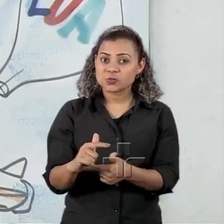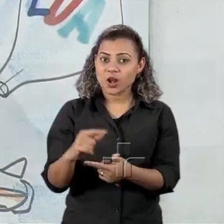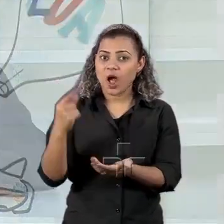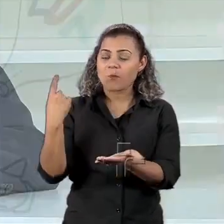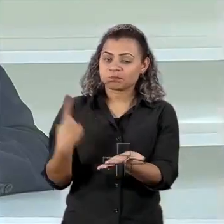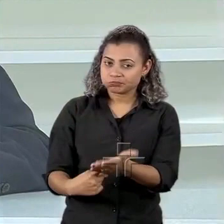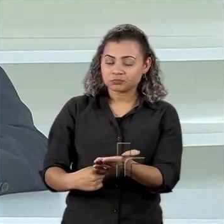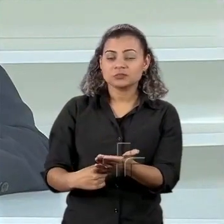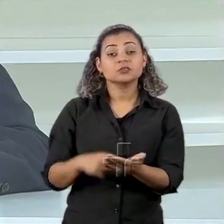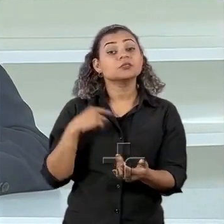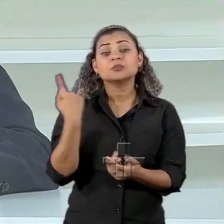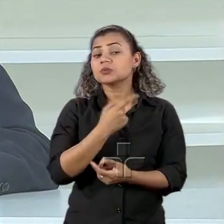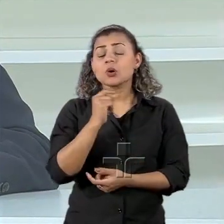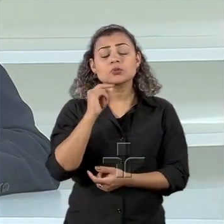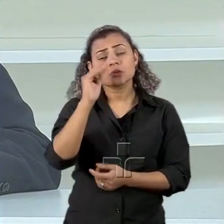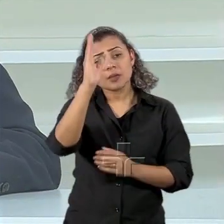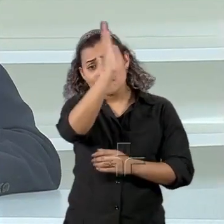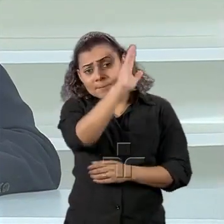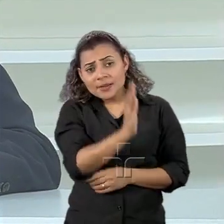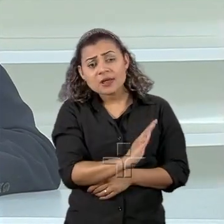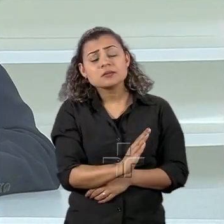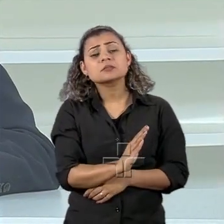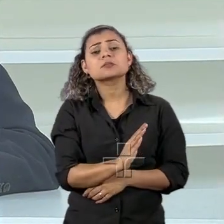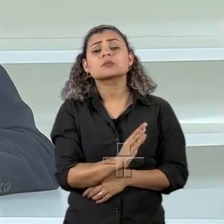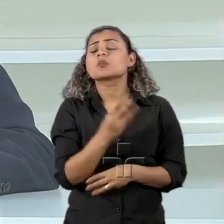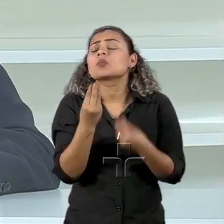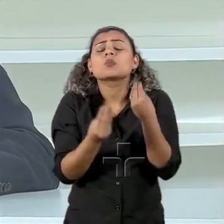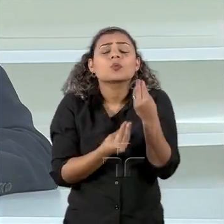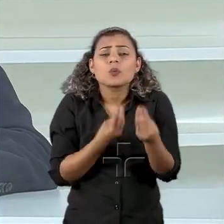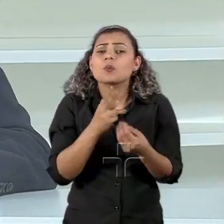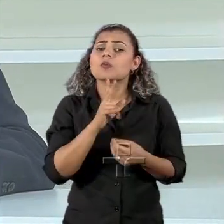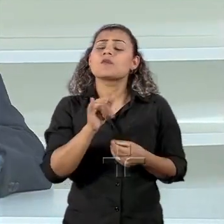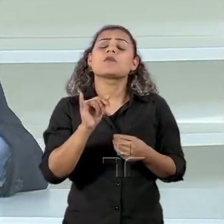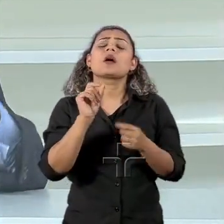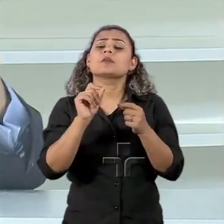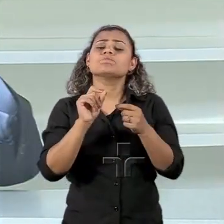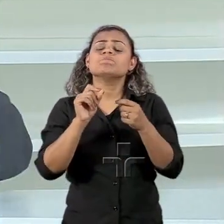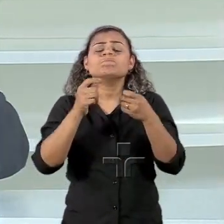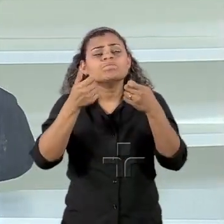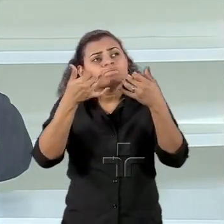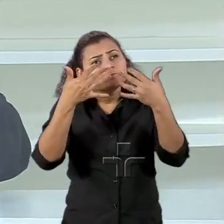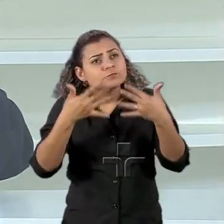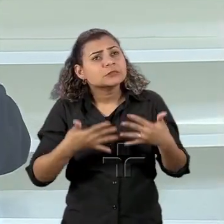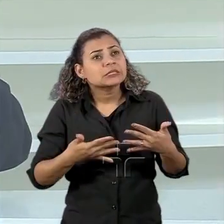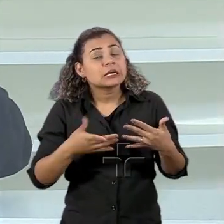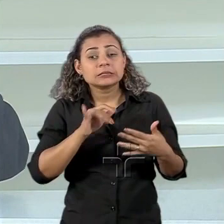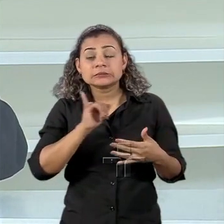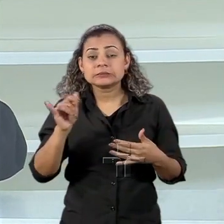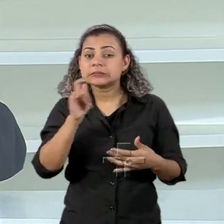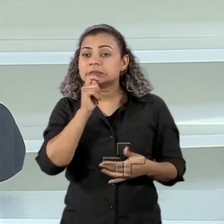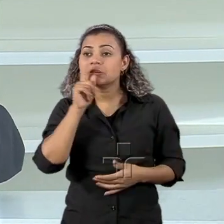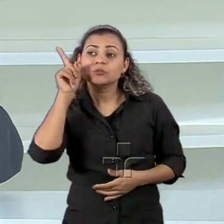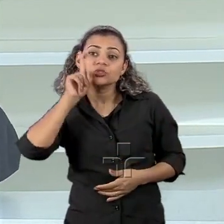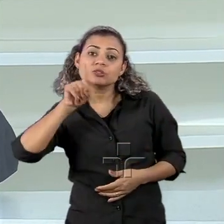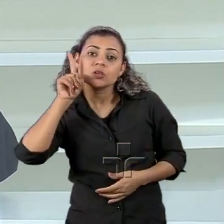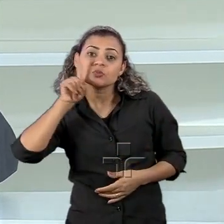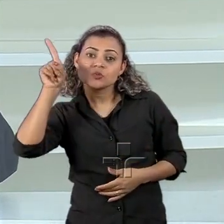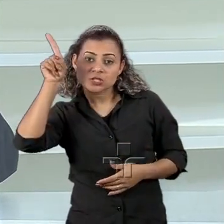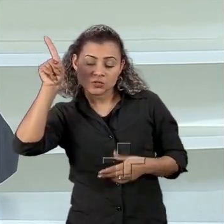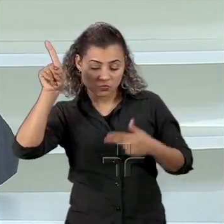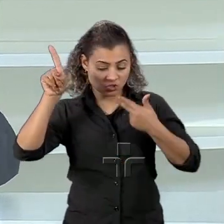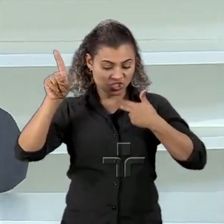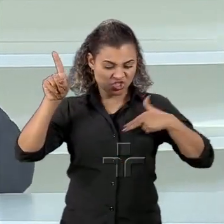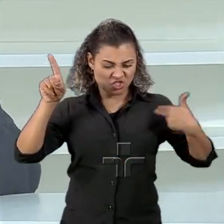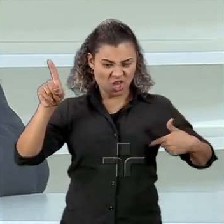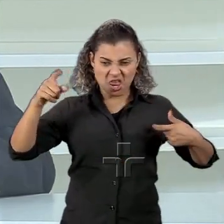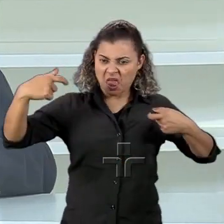mencionado aqui como é que o Brasil vai se colocar diante desse choque entre os Estados Unidos e a China,